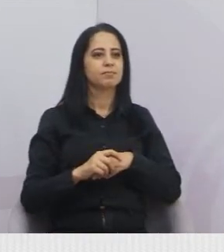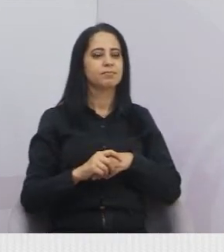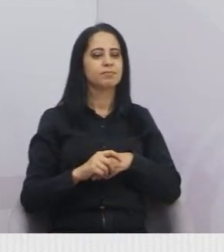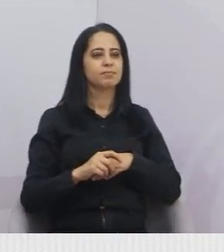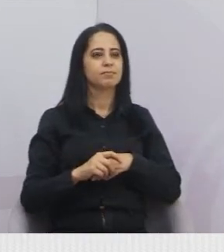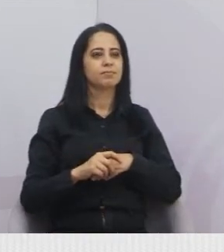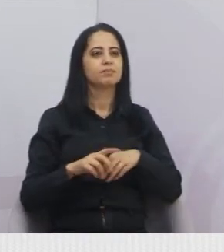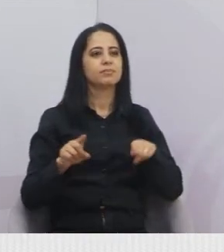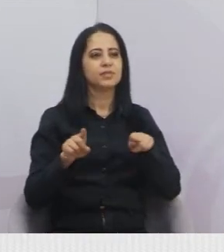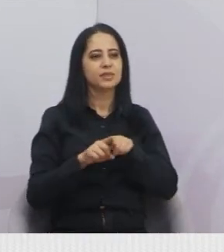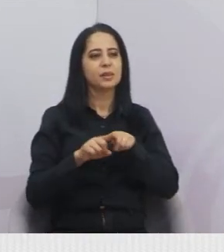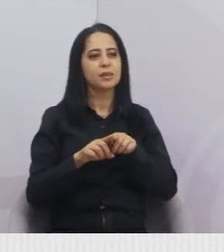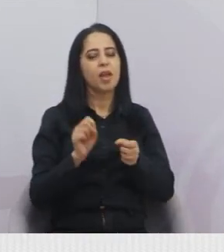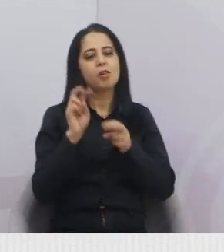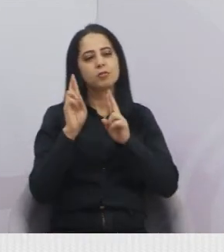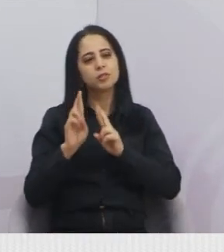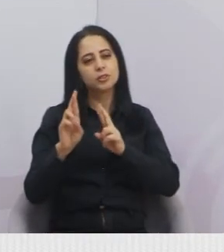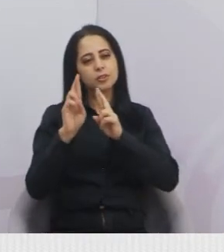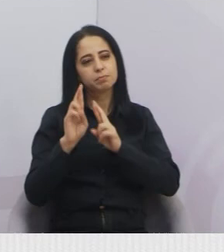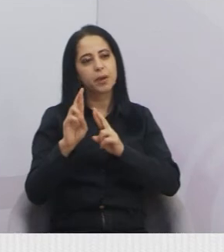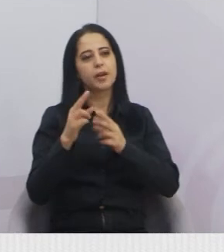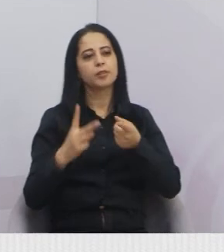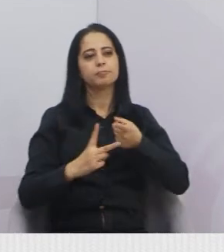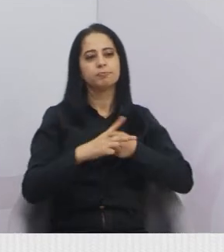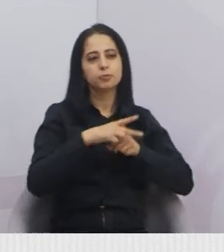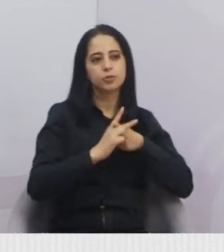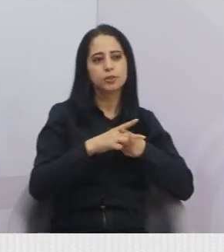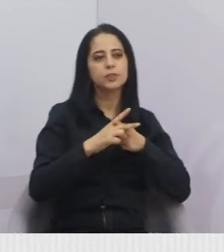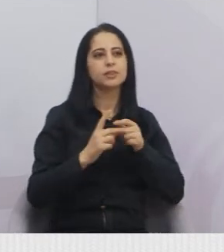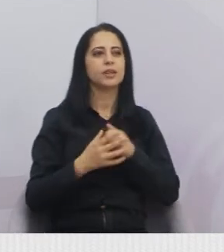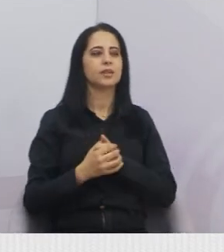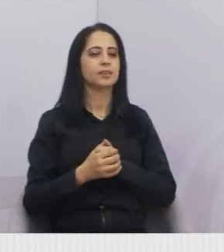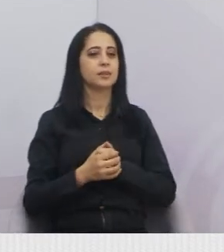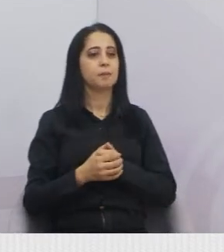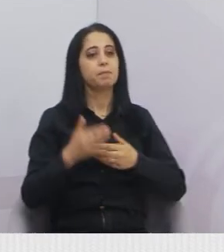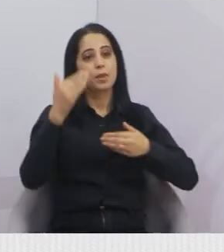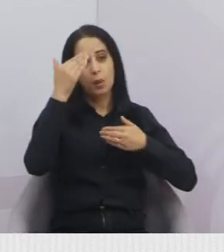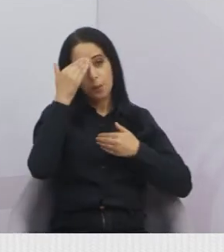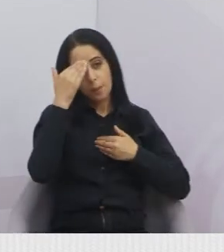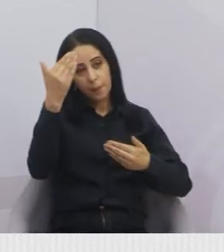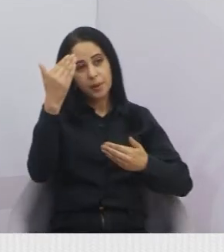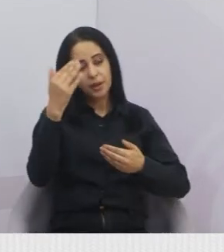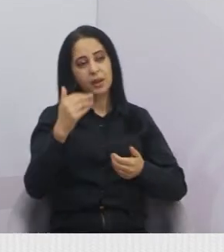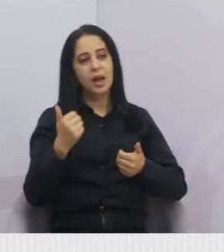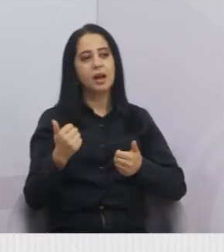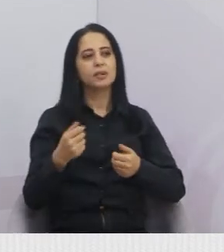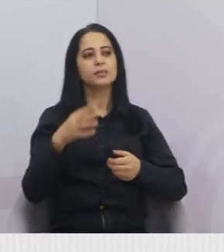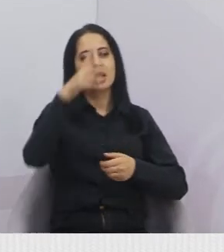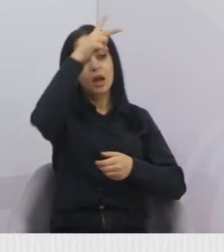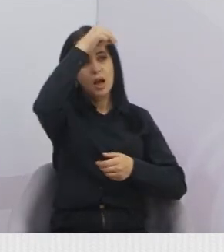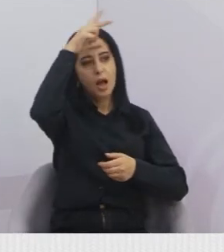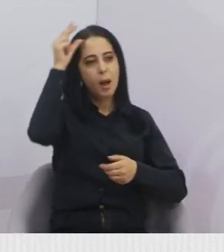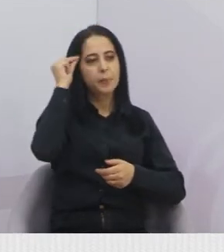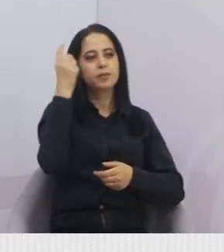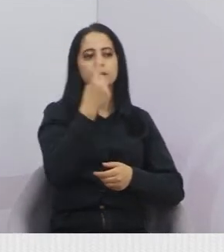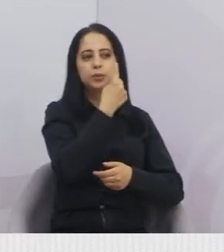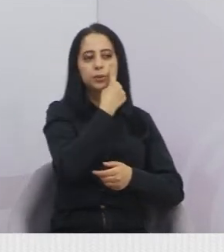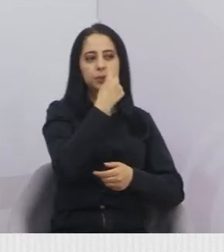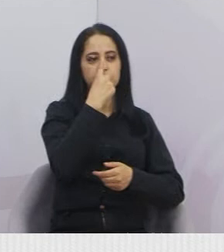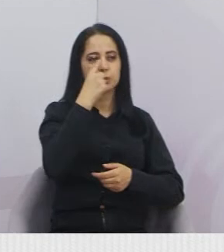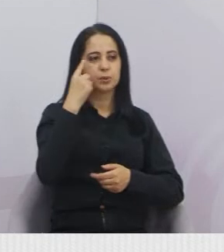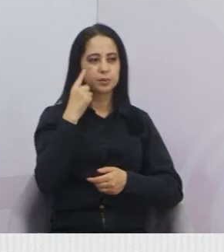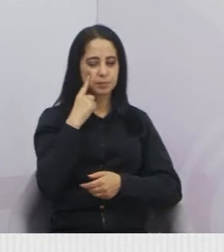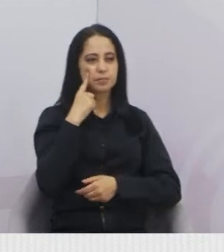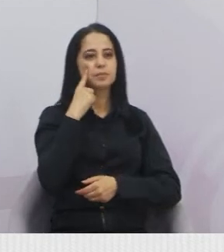atendimento aí dessa limpeza aí do bairro. Próximo. Agradecer à subprefeitura do Parque Meia Lua, que atendeu também uma